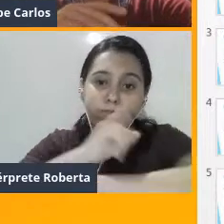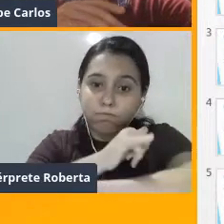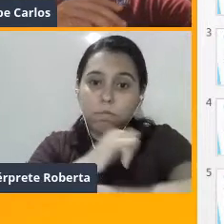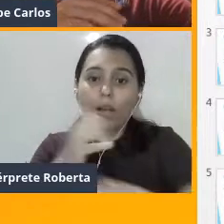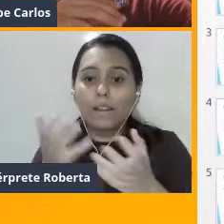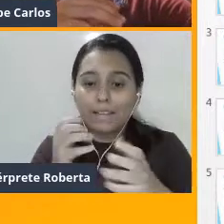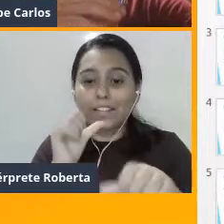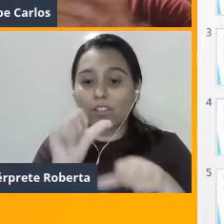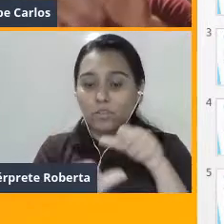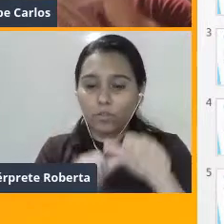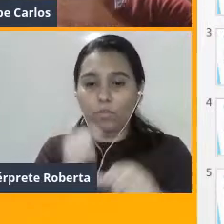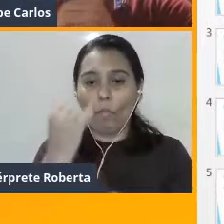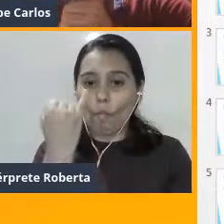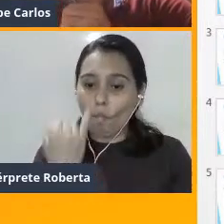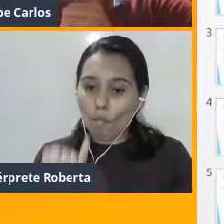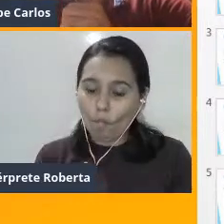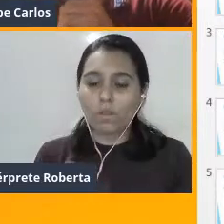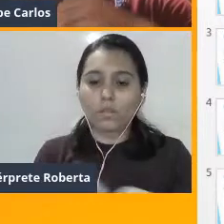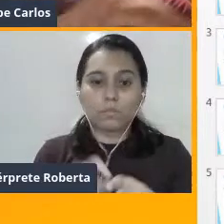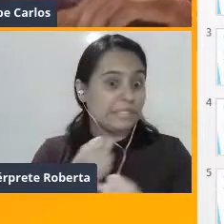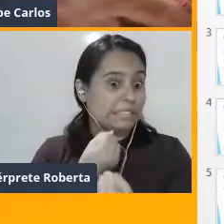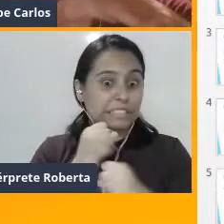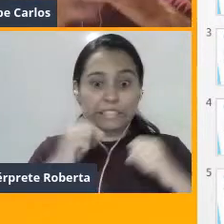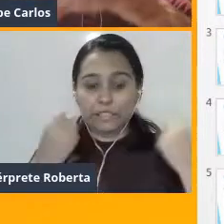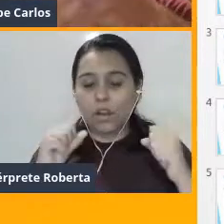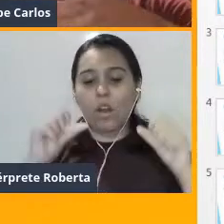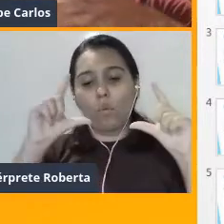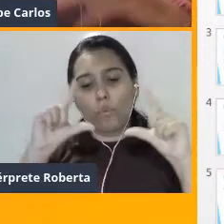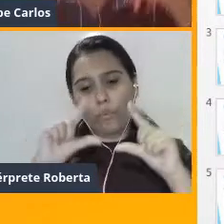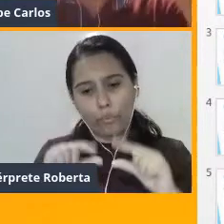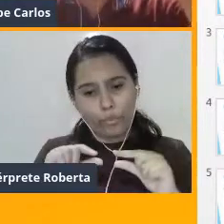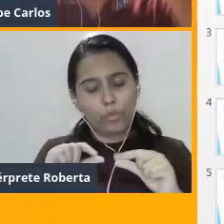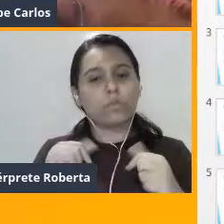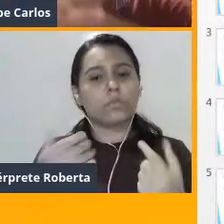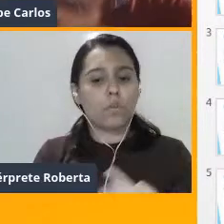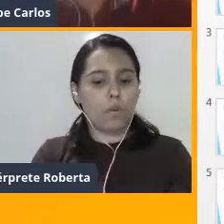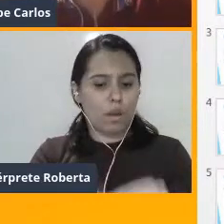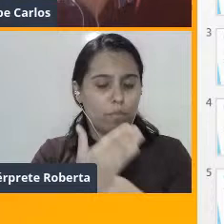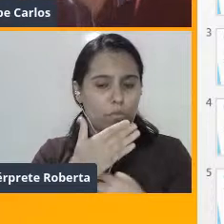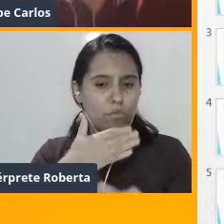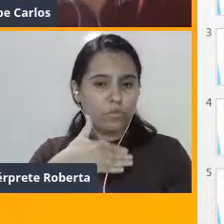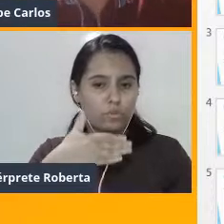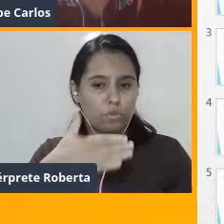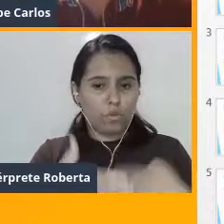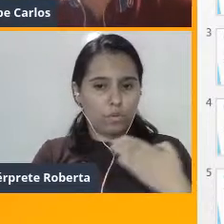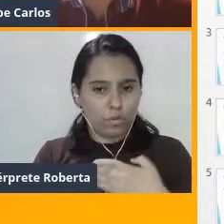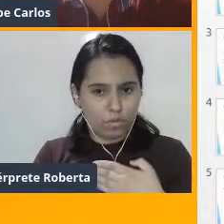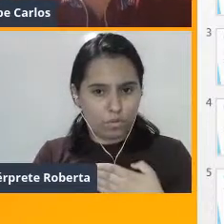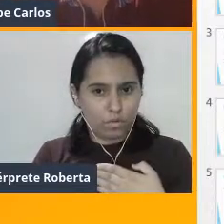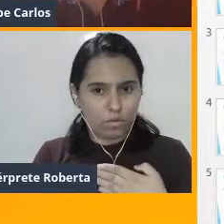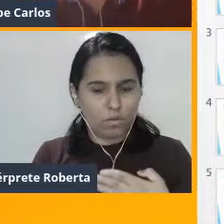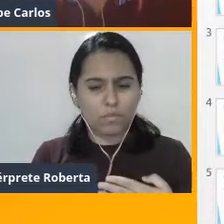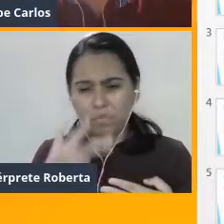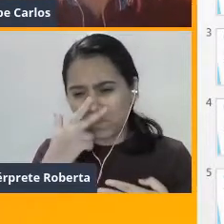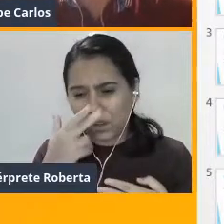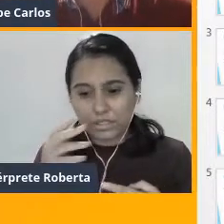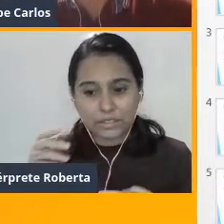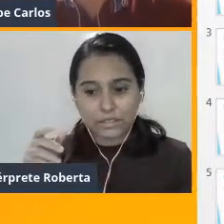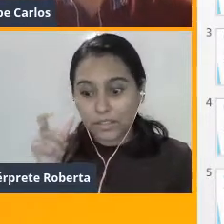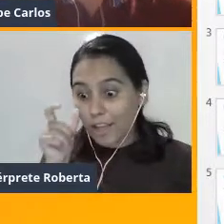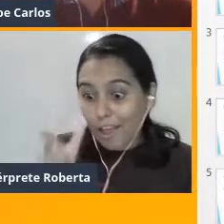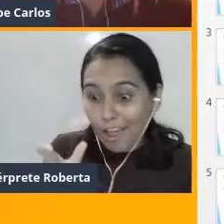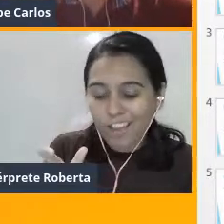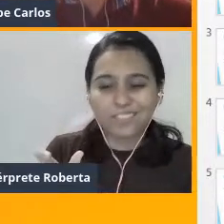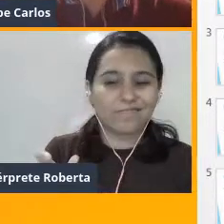ativa, reduzir o estresse, certo? Eu sei que esses benefícios, benefícios para o corpo, pode não ser nenhum pouco chamativo para